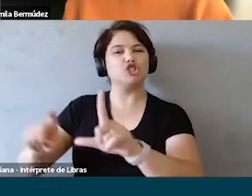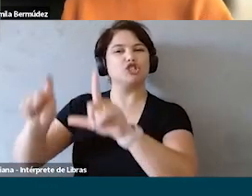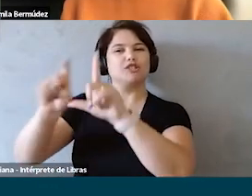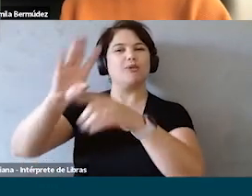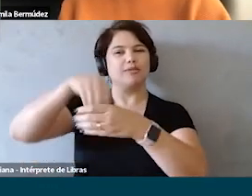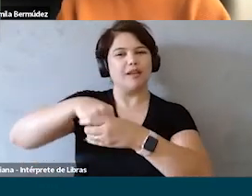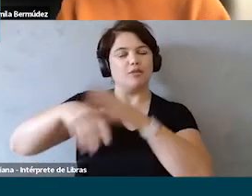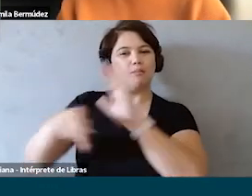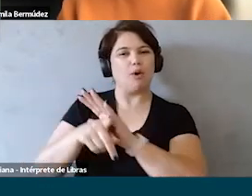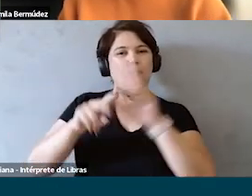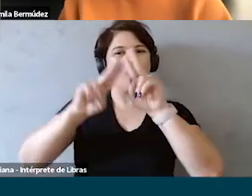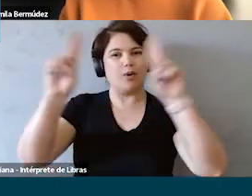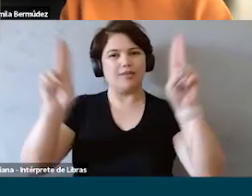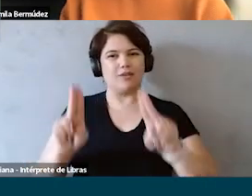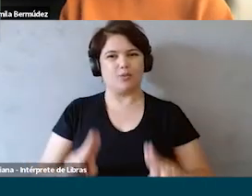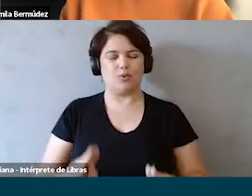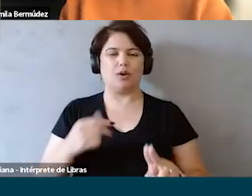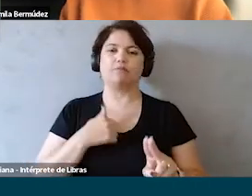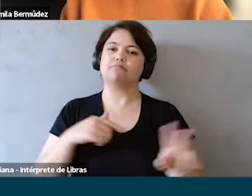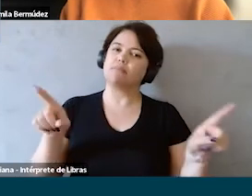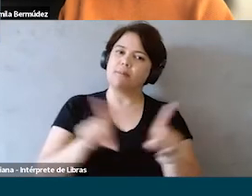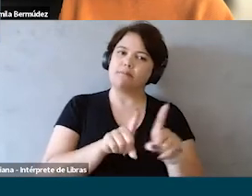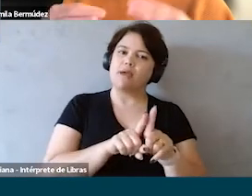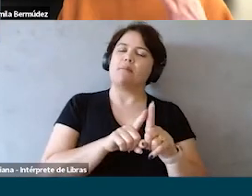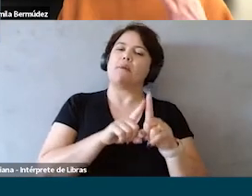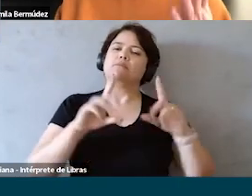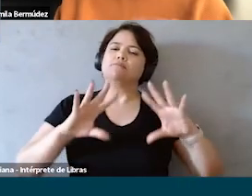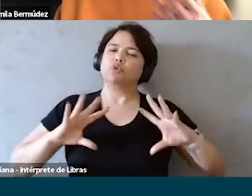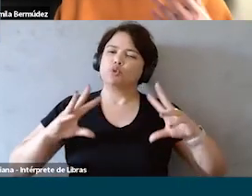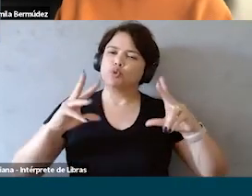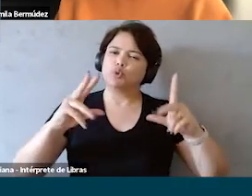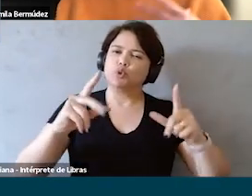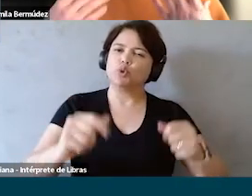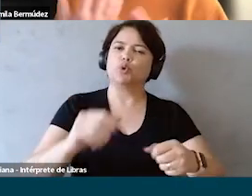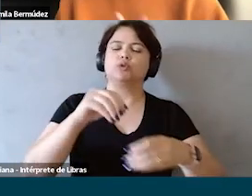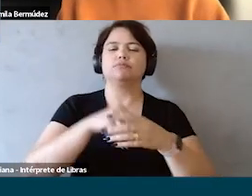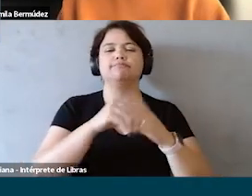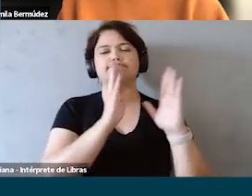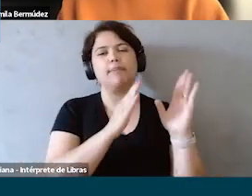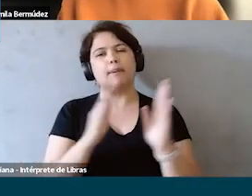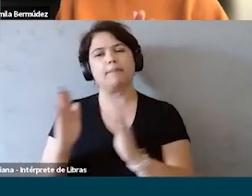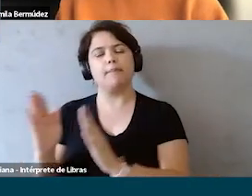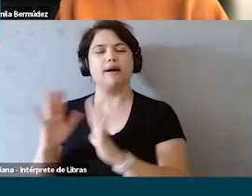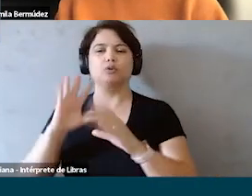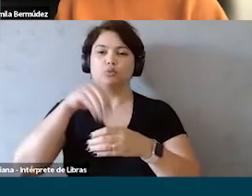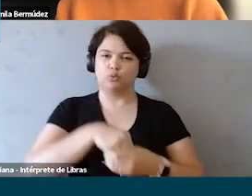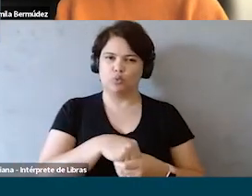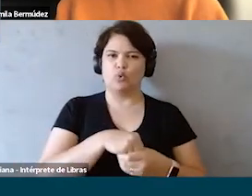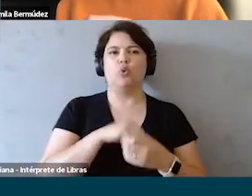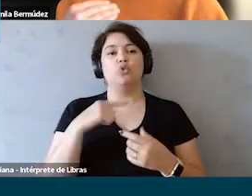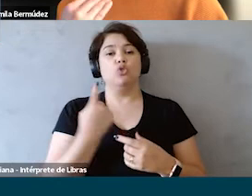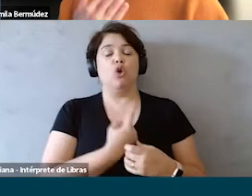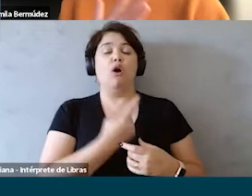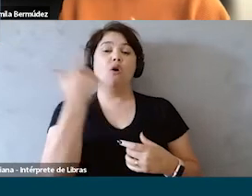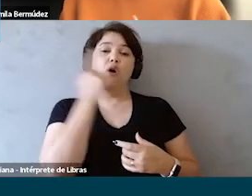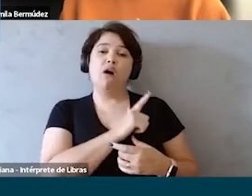consultora dentro do ecossistema natura. E, para definir todos os pesos e intervalos desse indicador, a